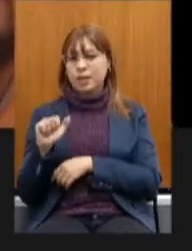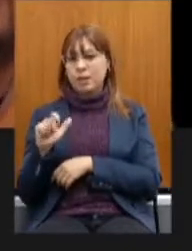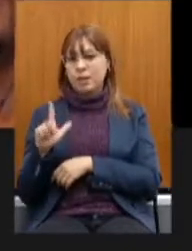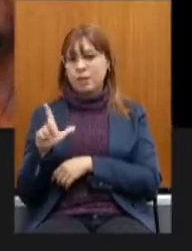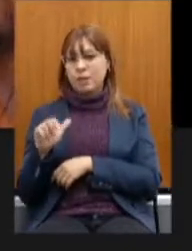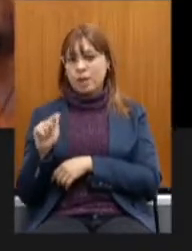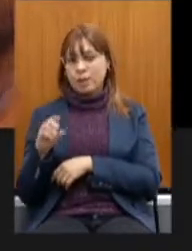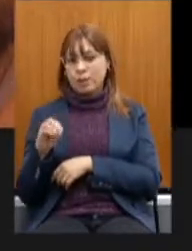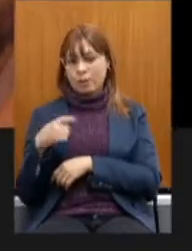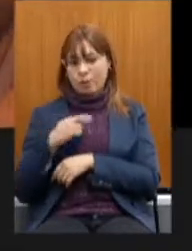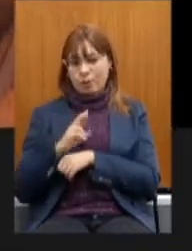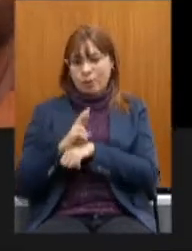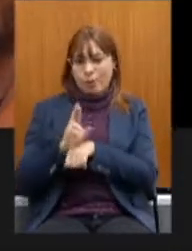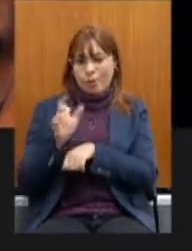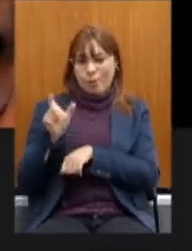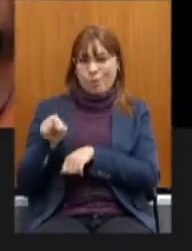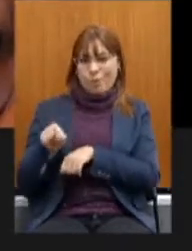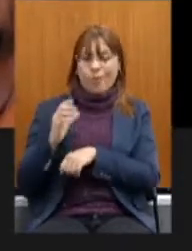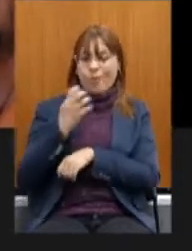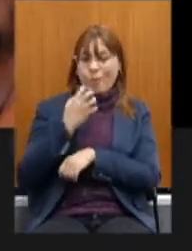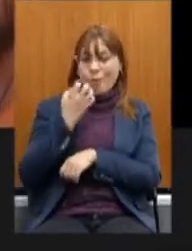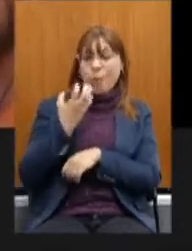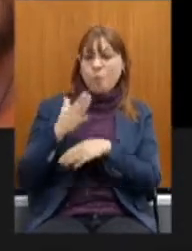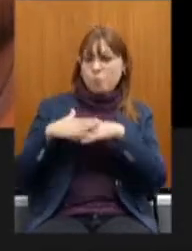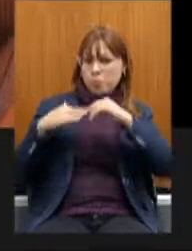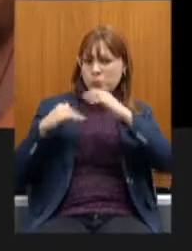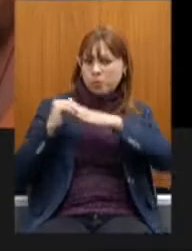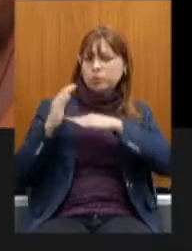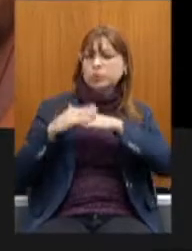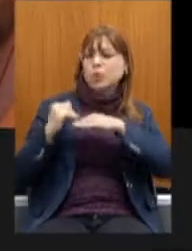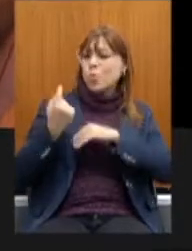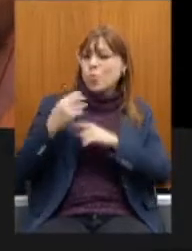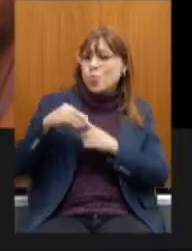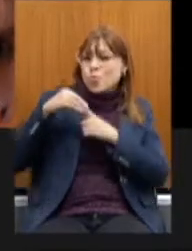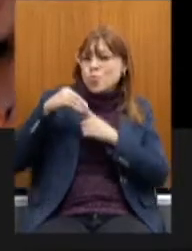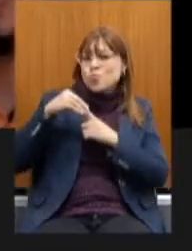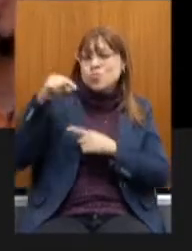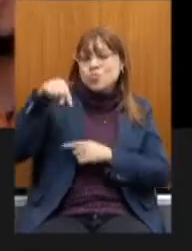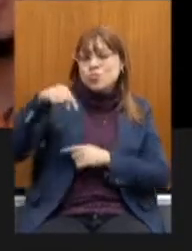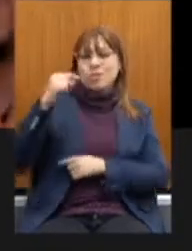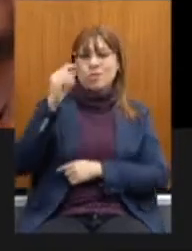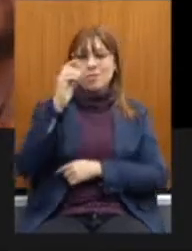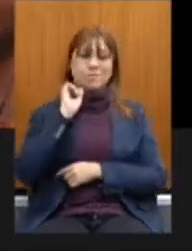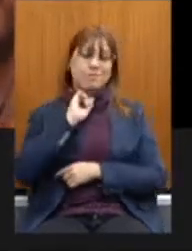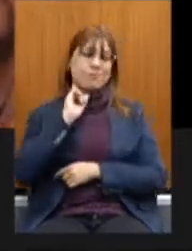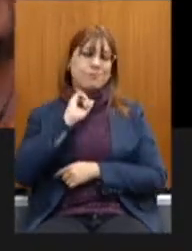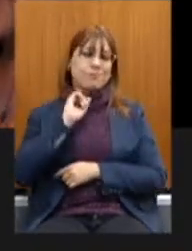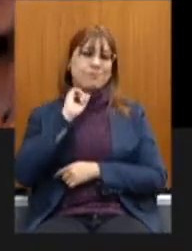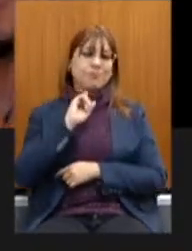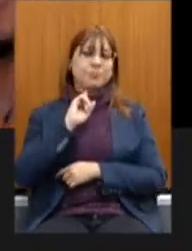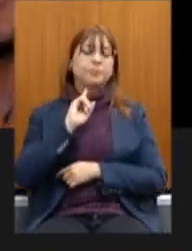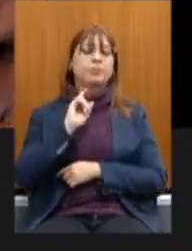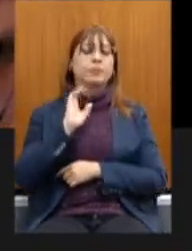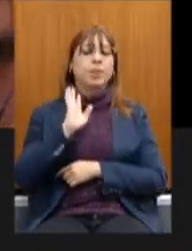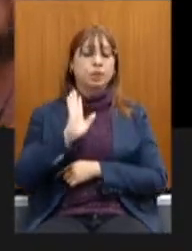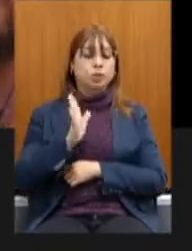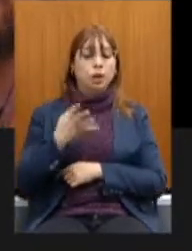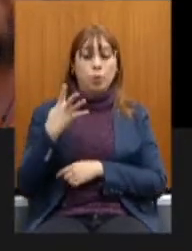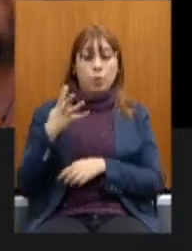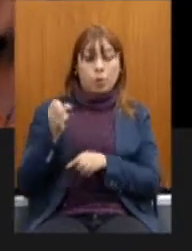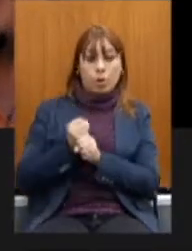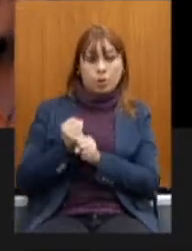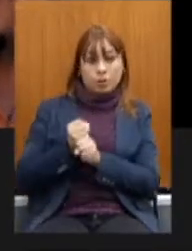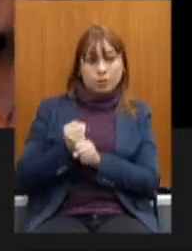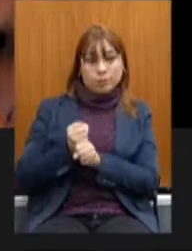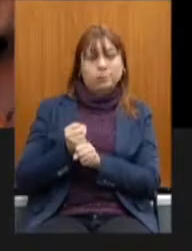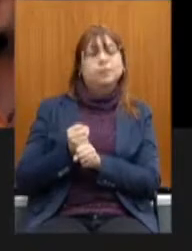É o único coral profissional do estado de Minas Gerais, tendo comemorado os seus 40 anos de existência e se tornou